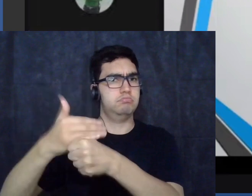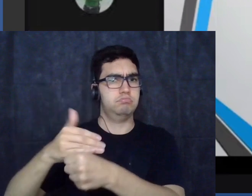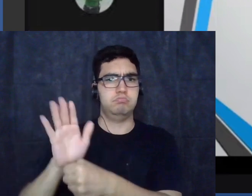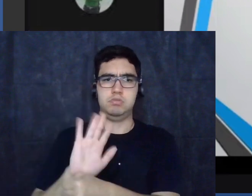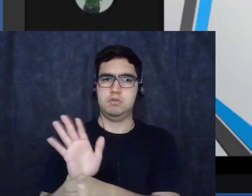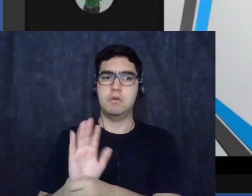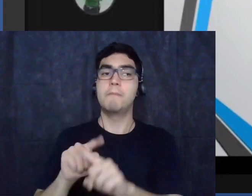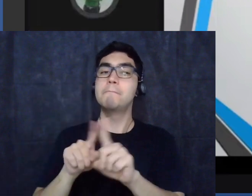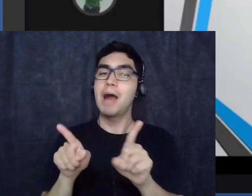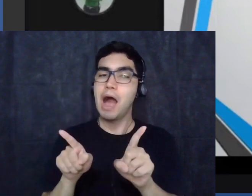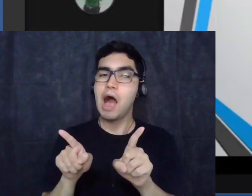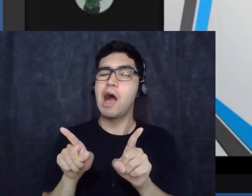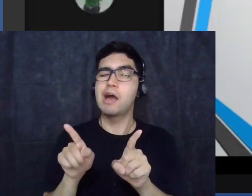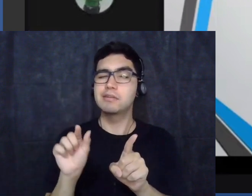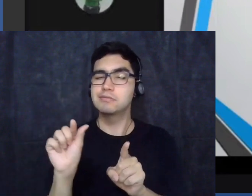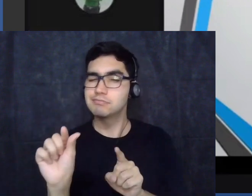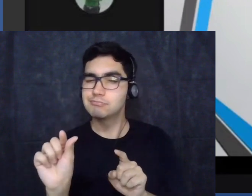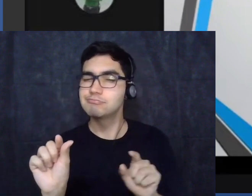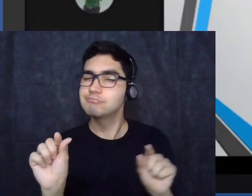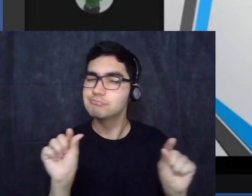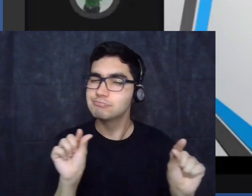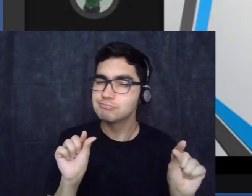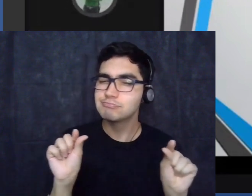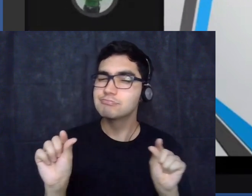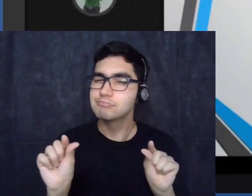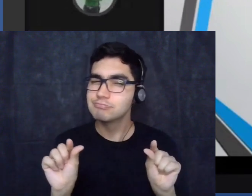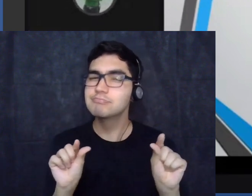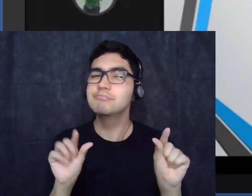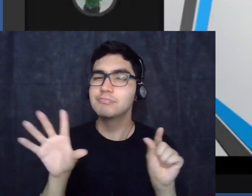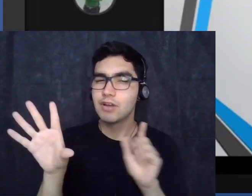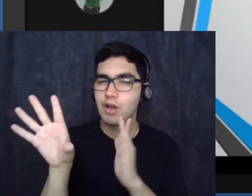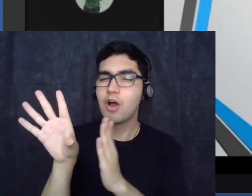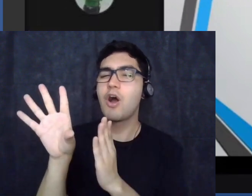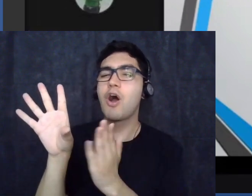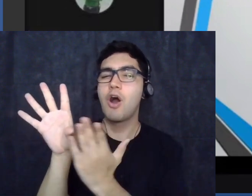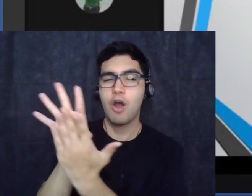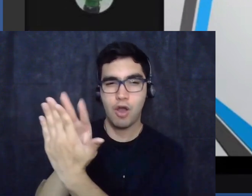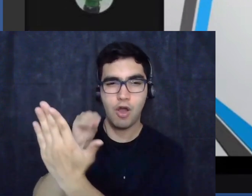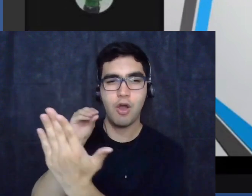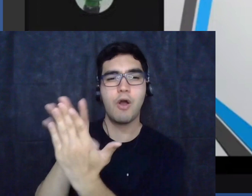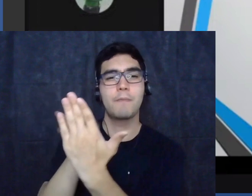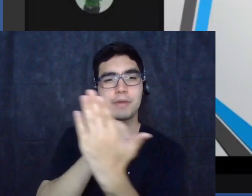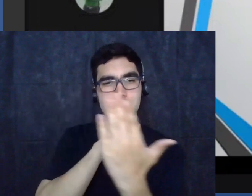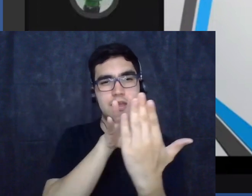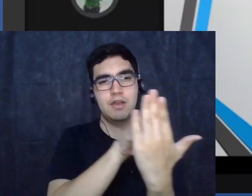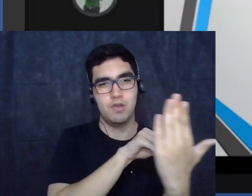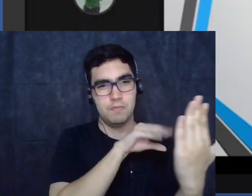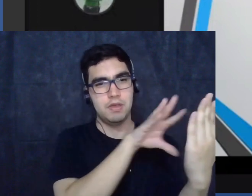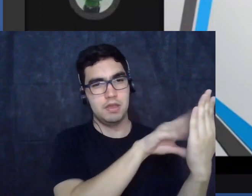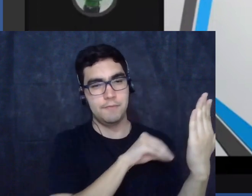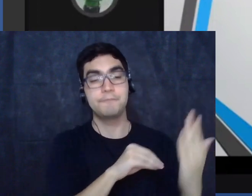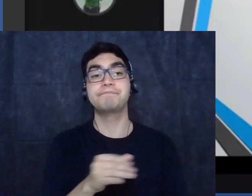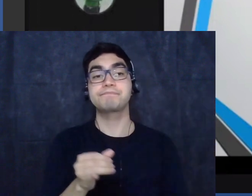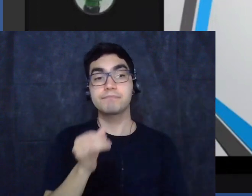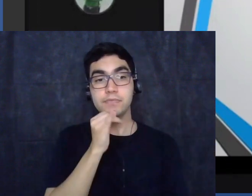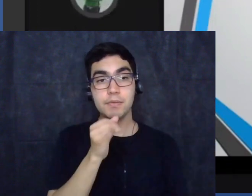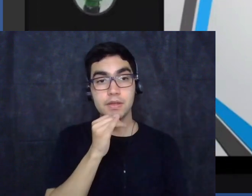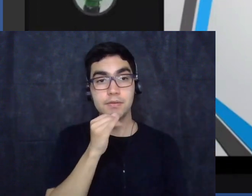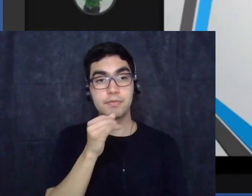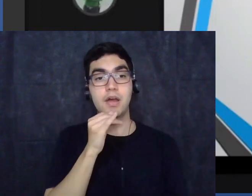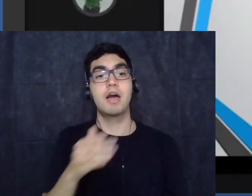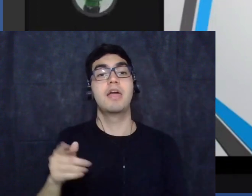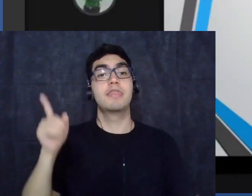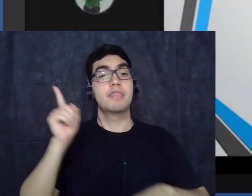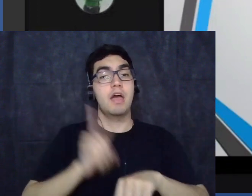ao não usar uma máscara para provar a